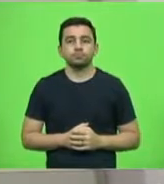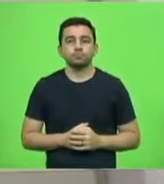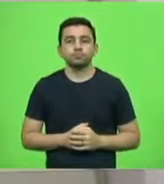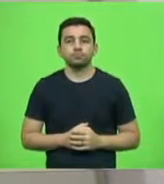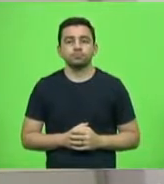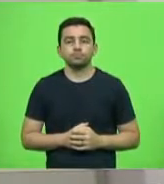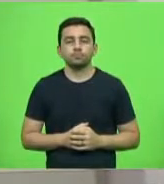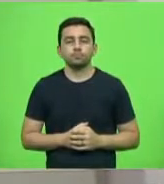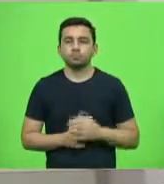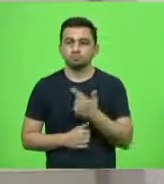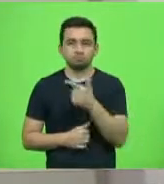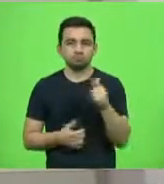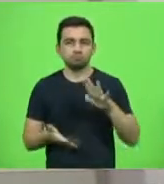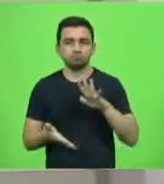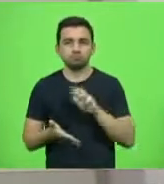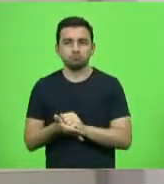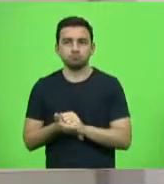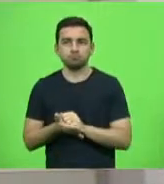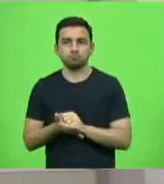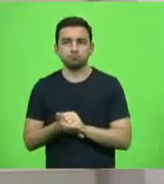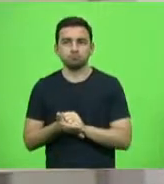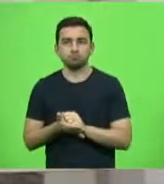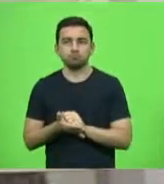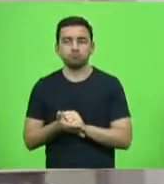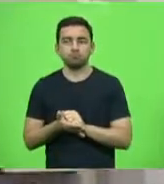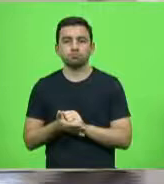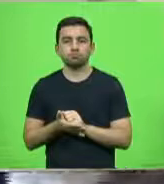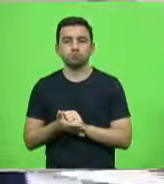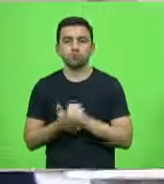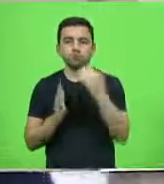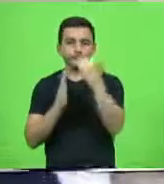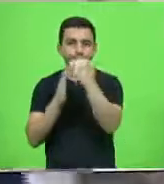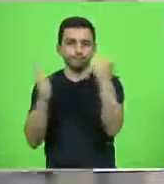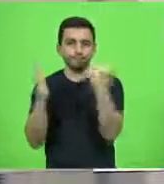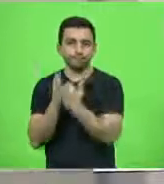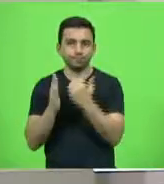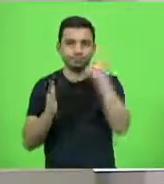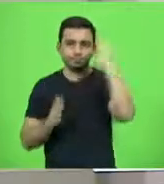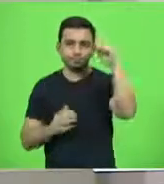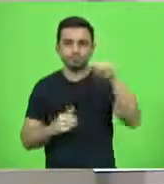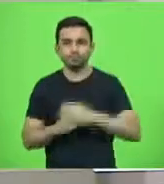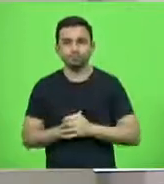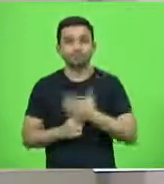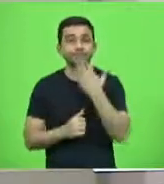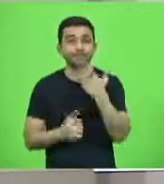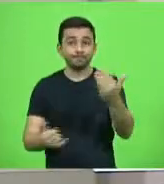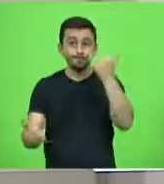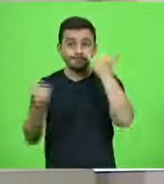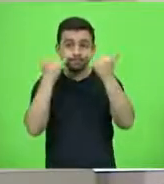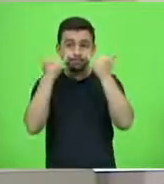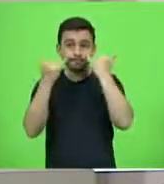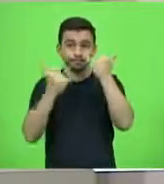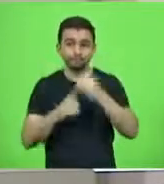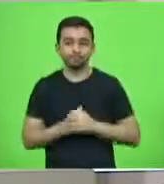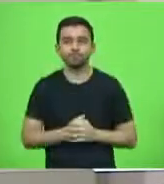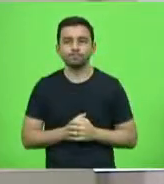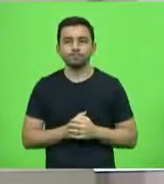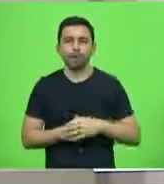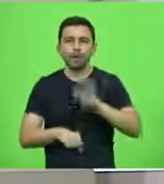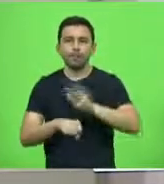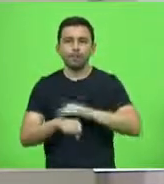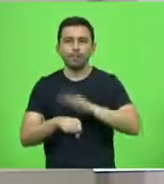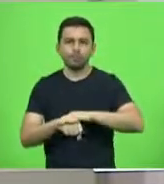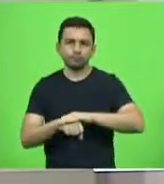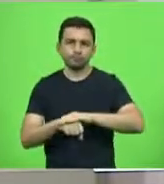Não havendo inscritos, vamos para a ordem do dia. Pedidos de informação. Autor, deputado